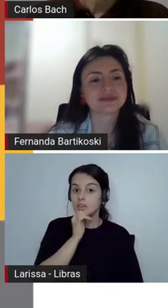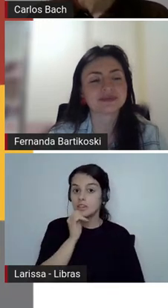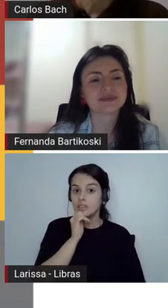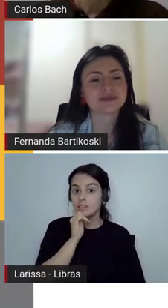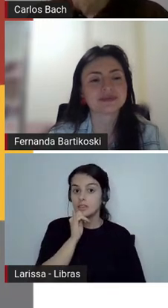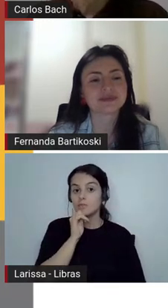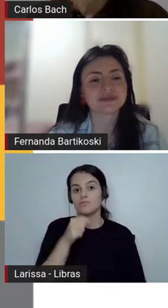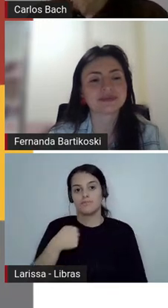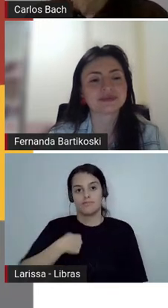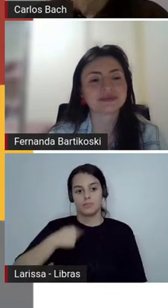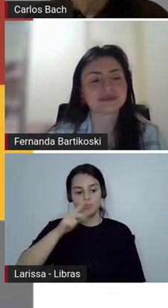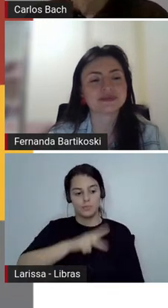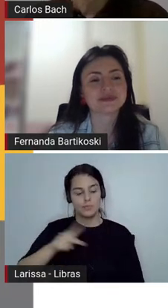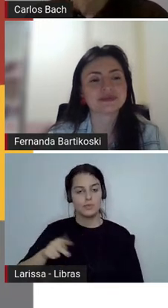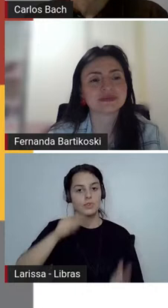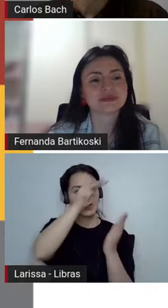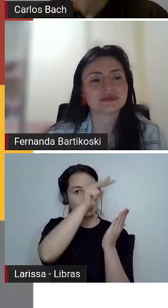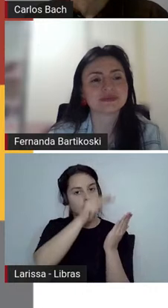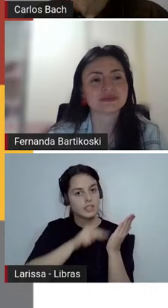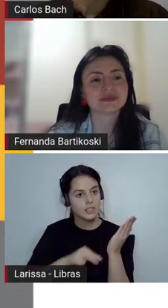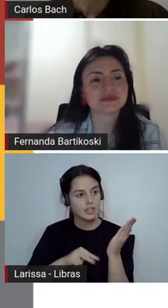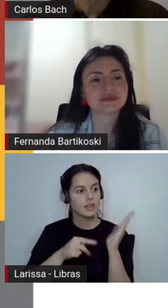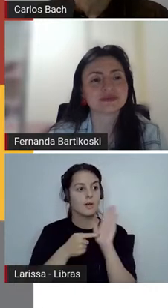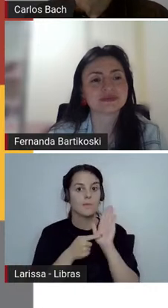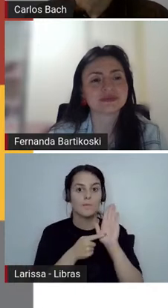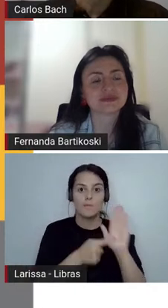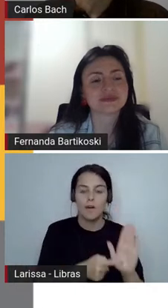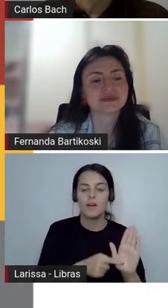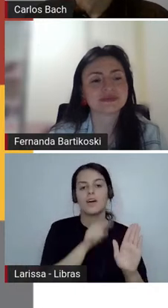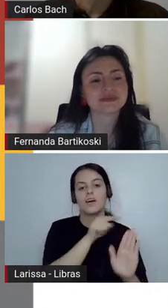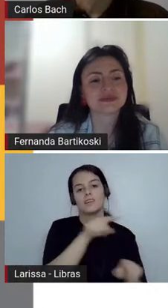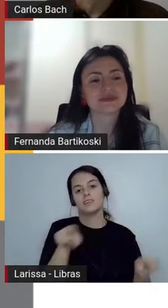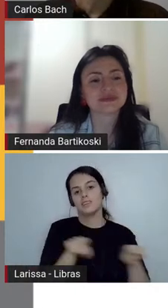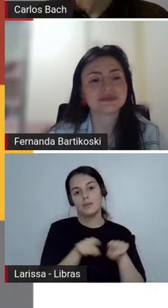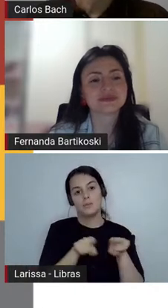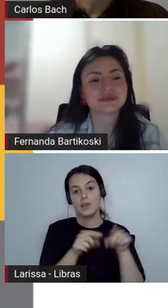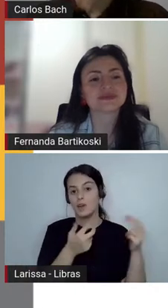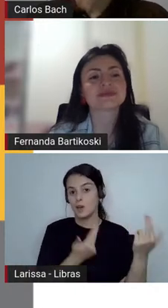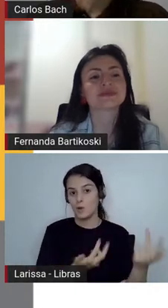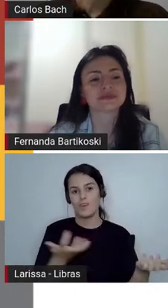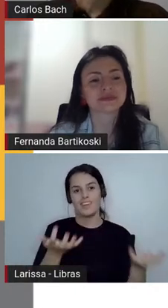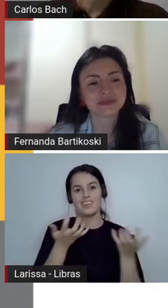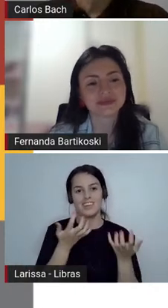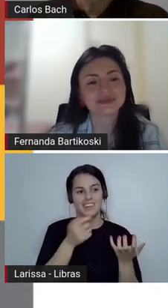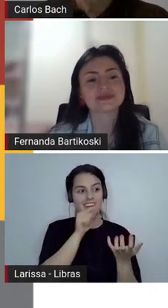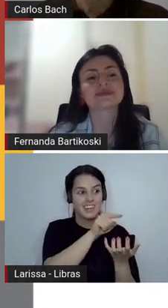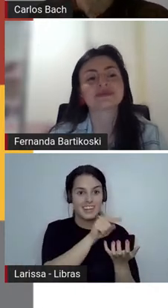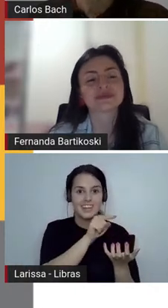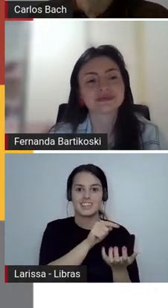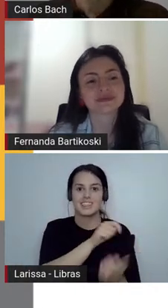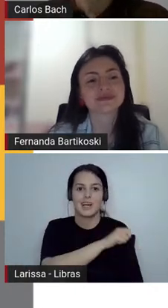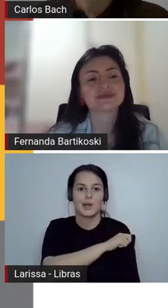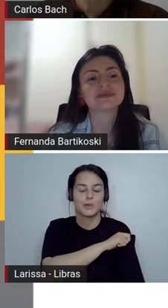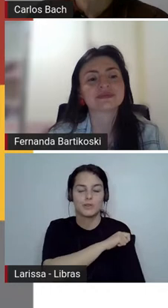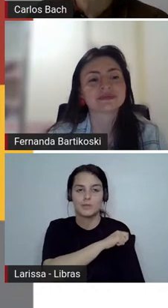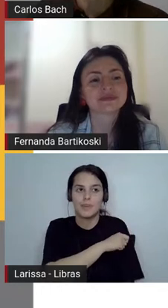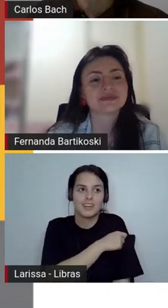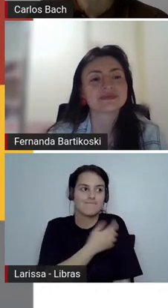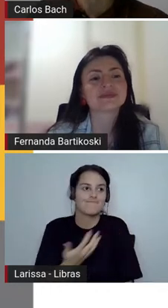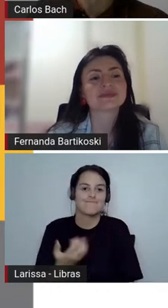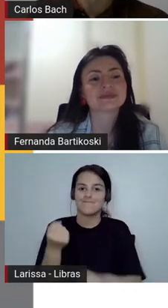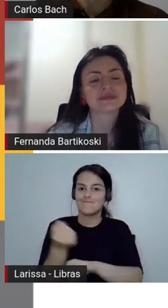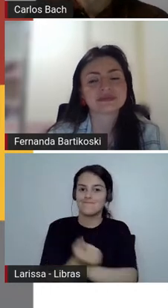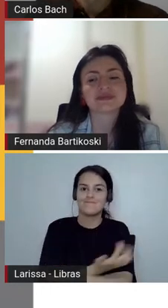É a melhor coisa que acontece quando eles querem contar as histórias, eles querem falar sobre os